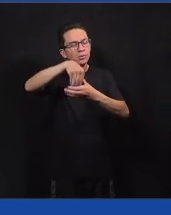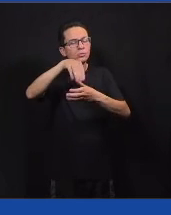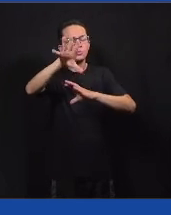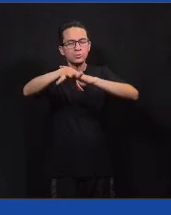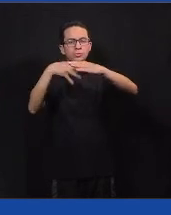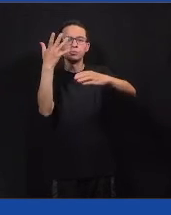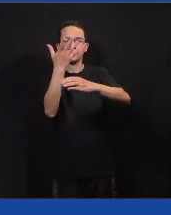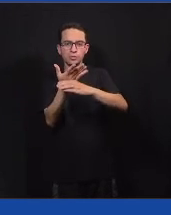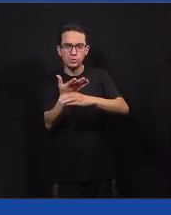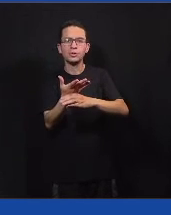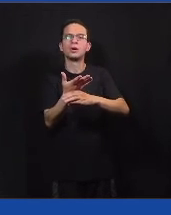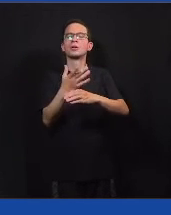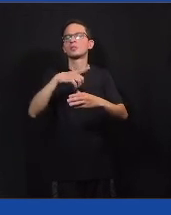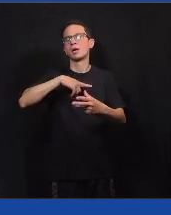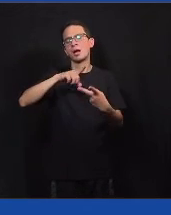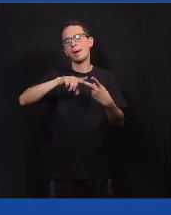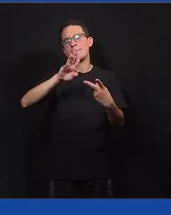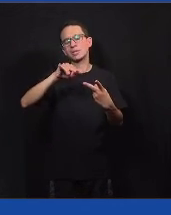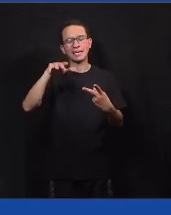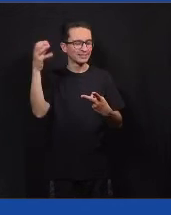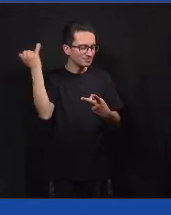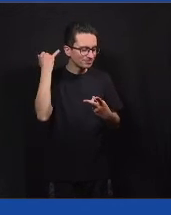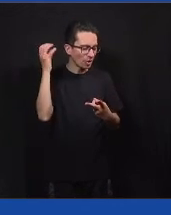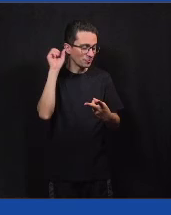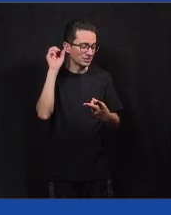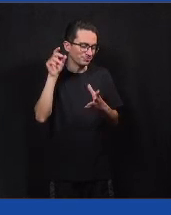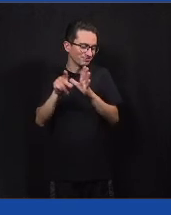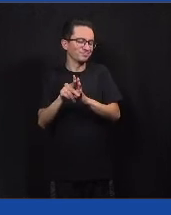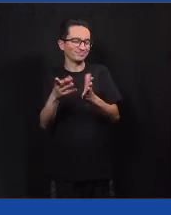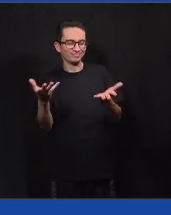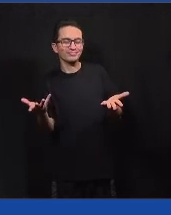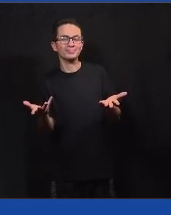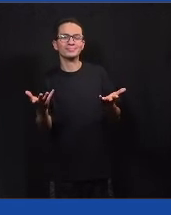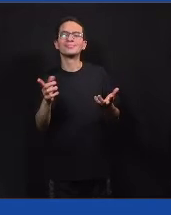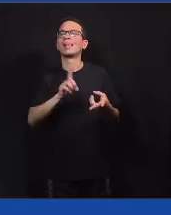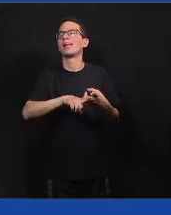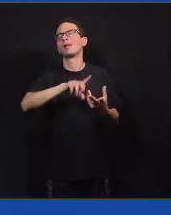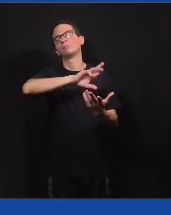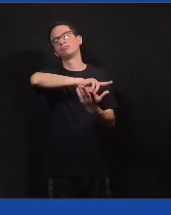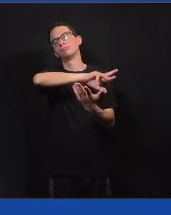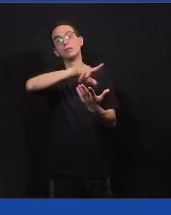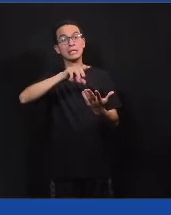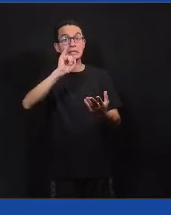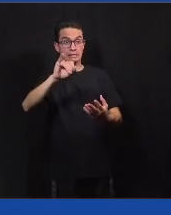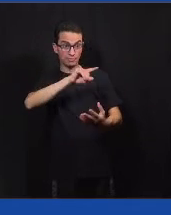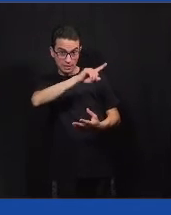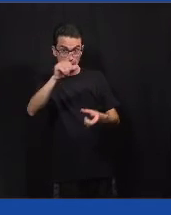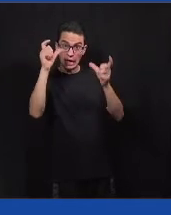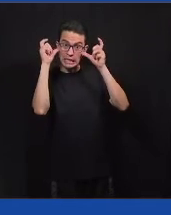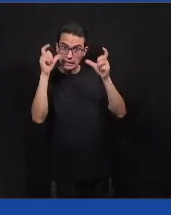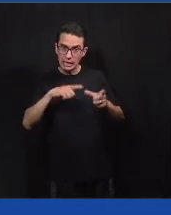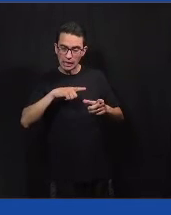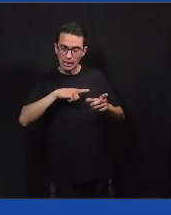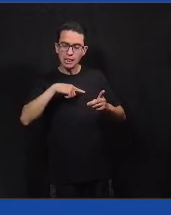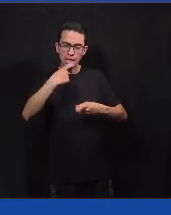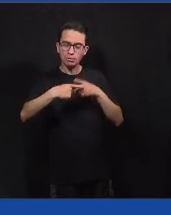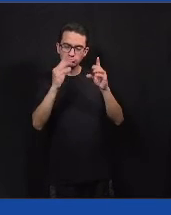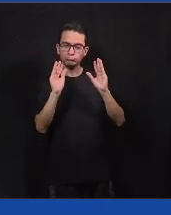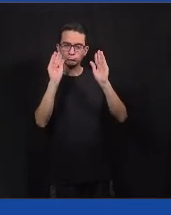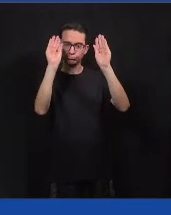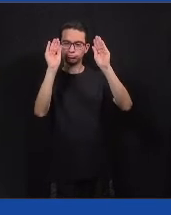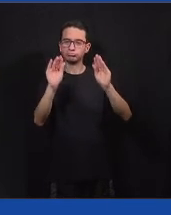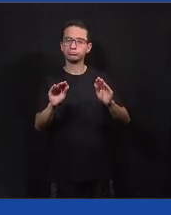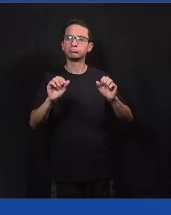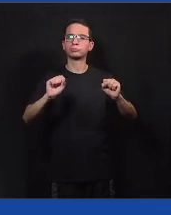livros, podcasts, enfim, se alguém tiver interesse, a gente coloca aí depois. E esse foi o evento